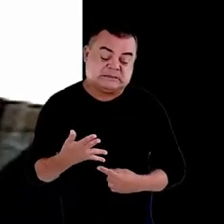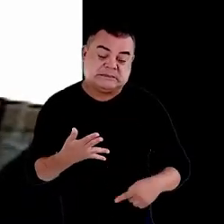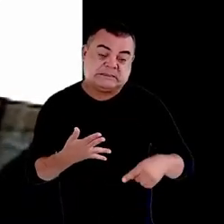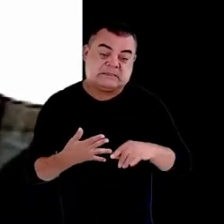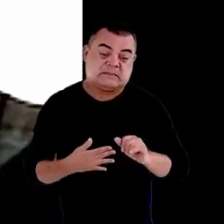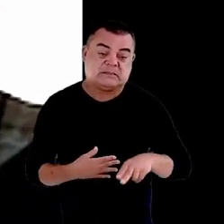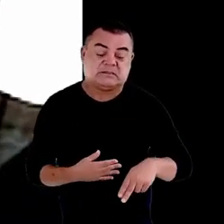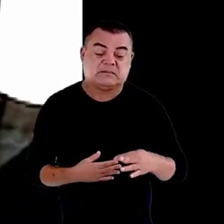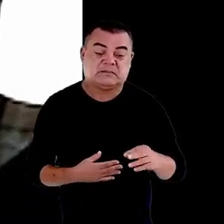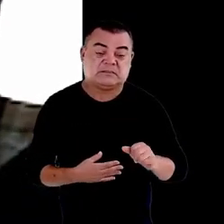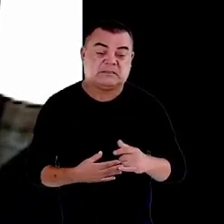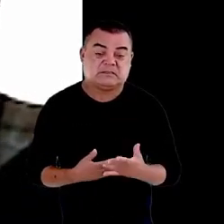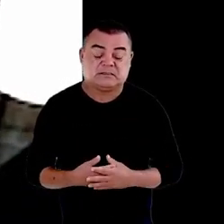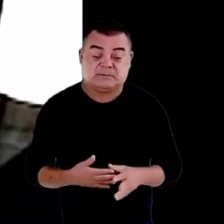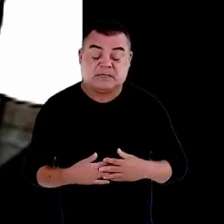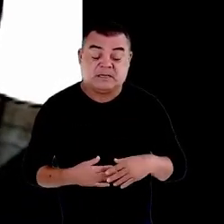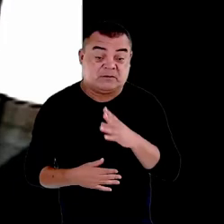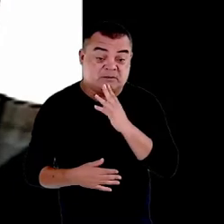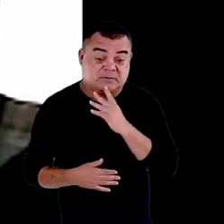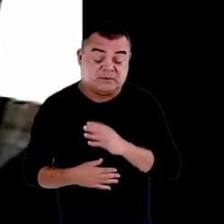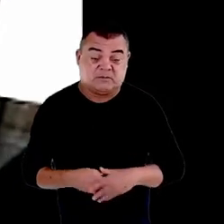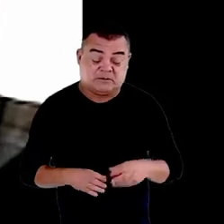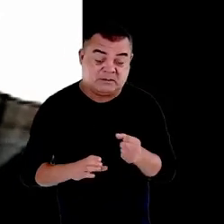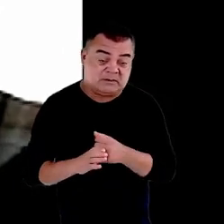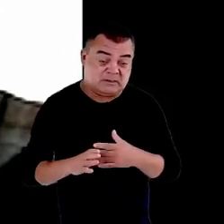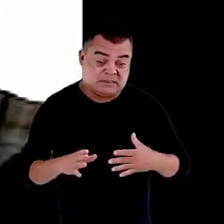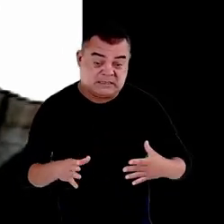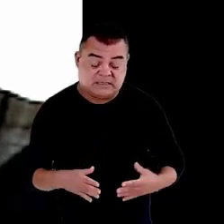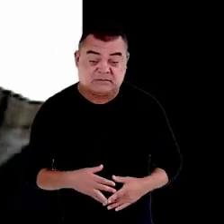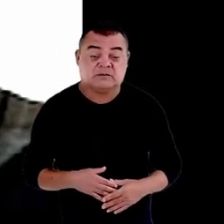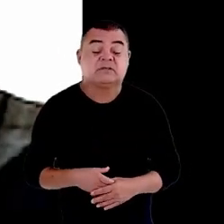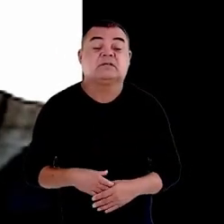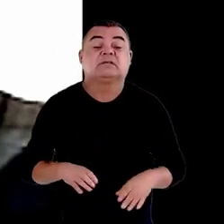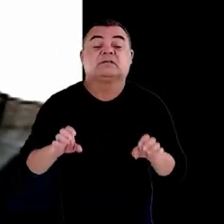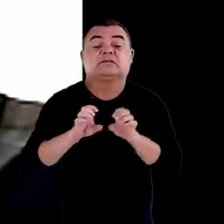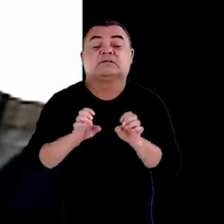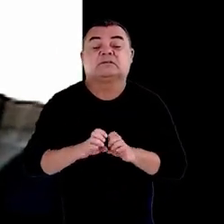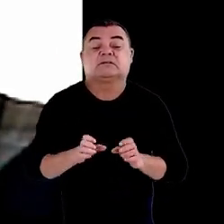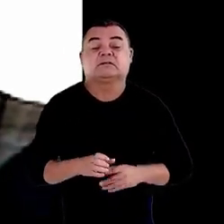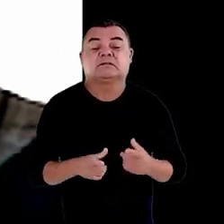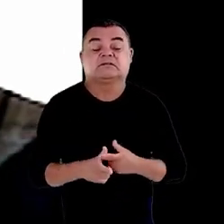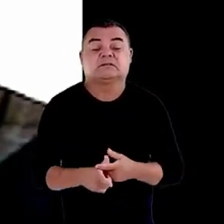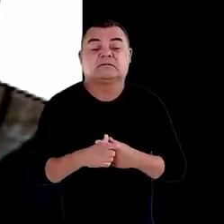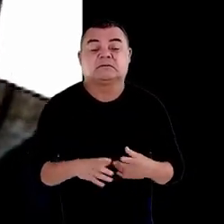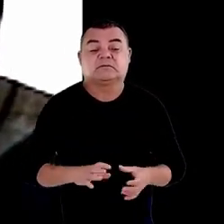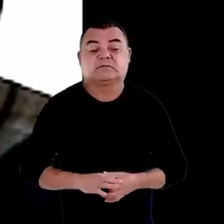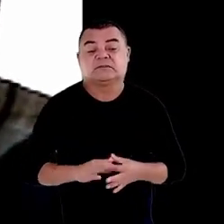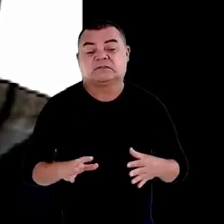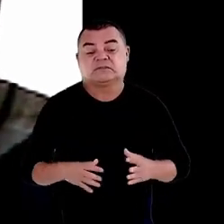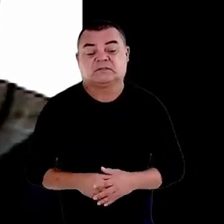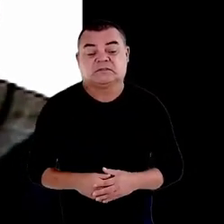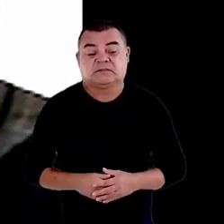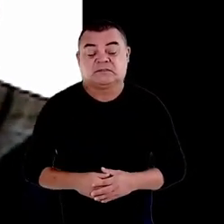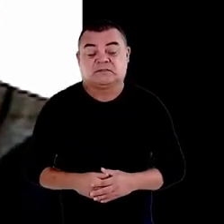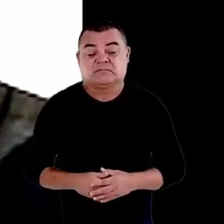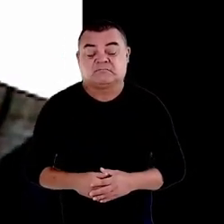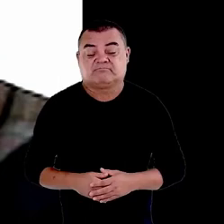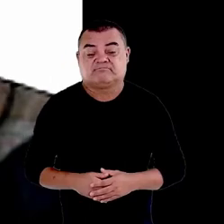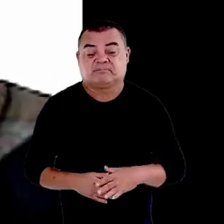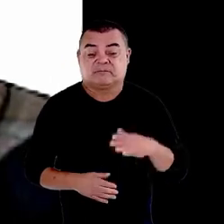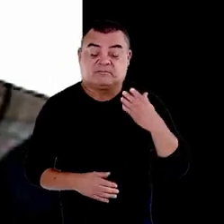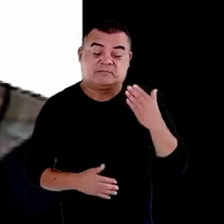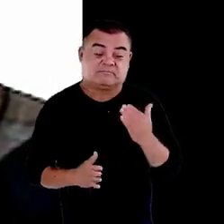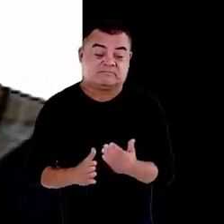importância pelo caráter estruturante e emancipador que permite superar a vida nas ruas